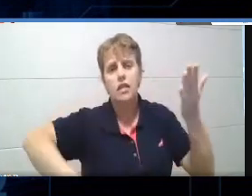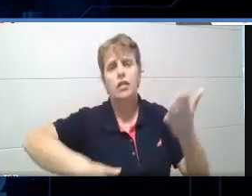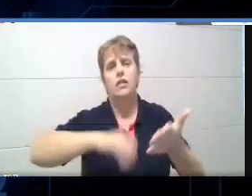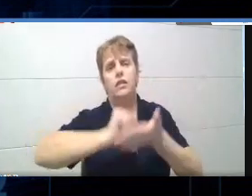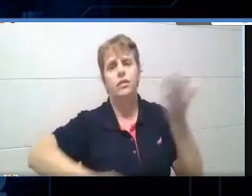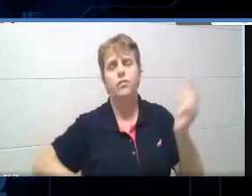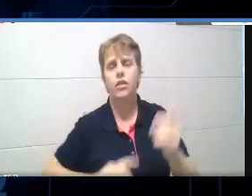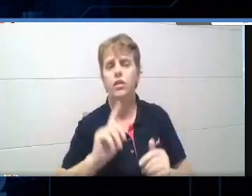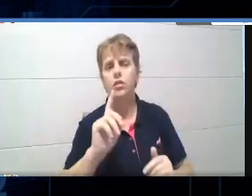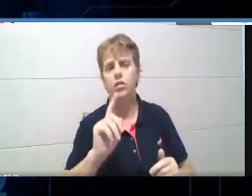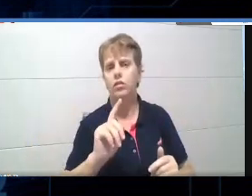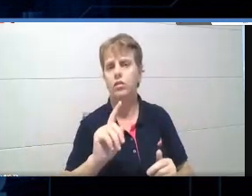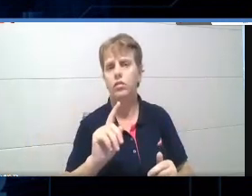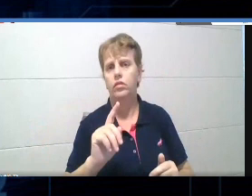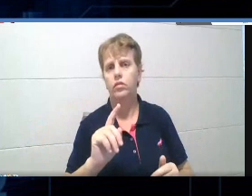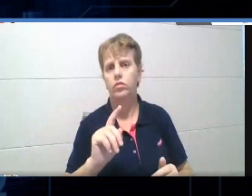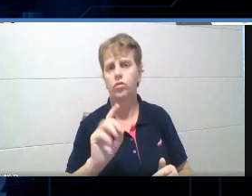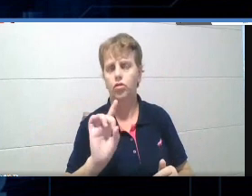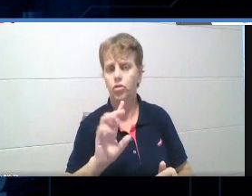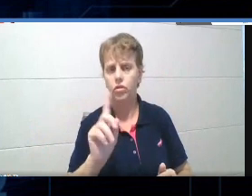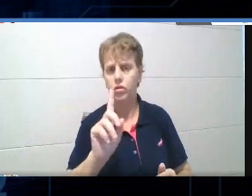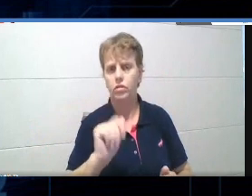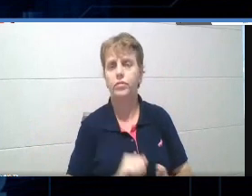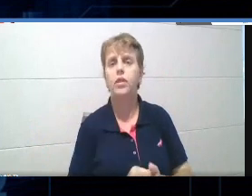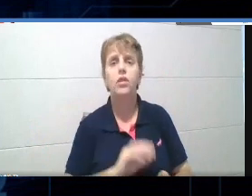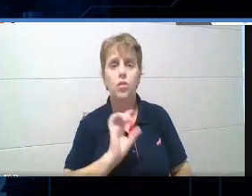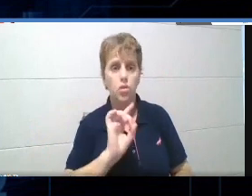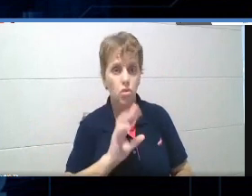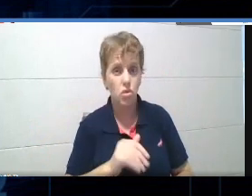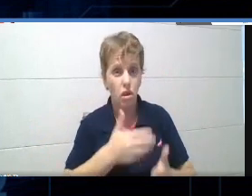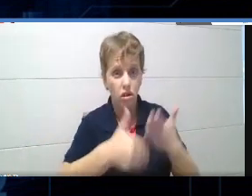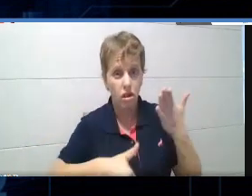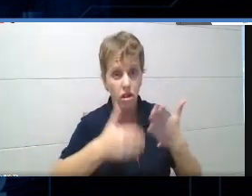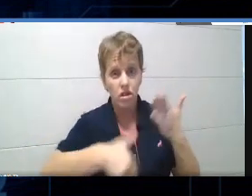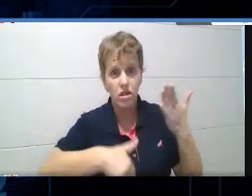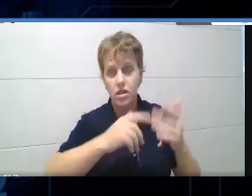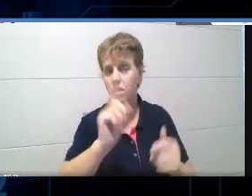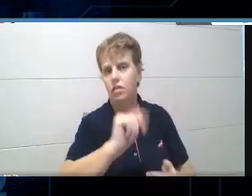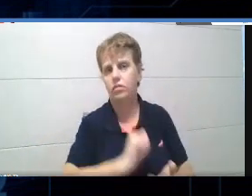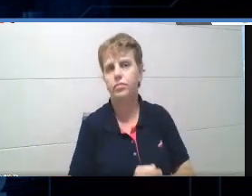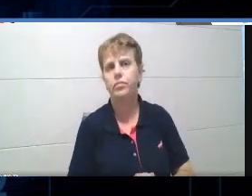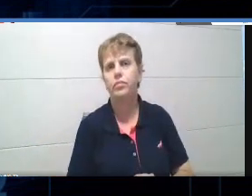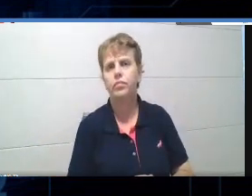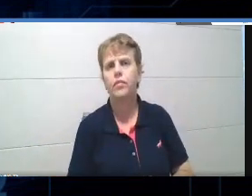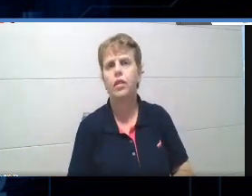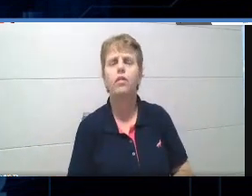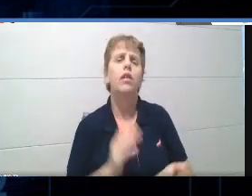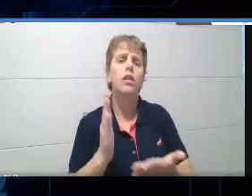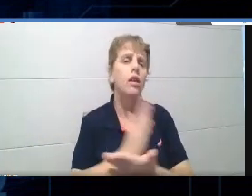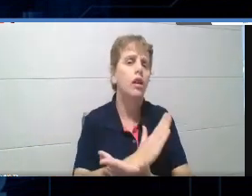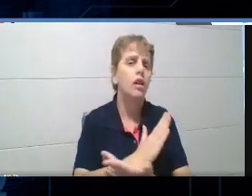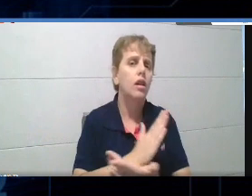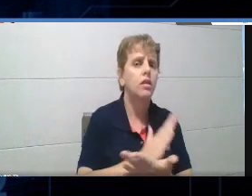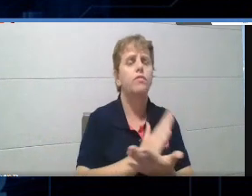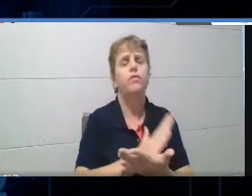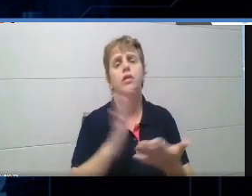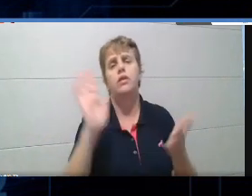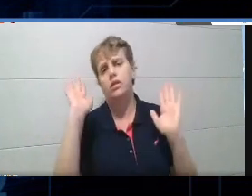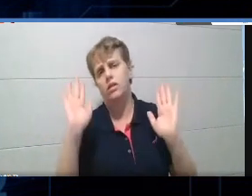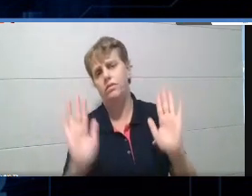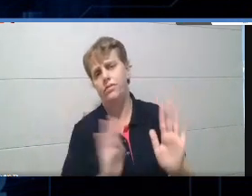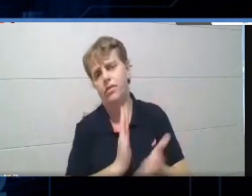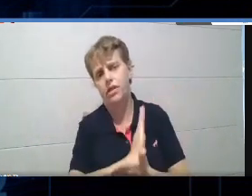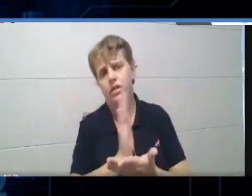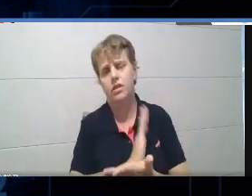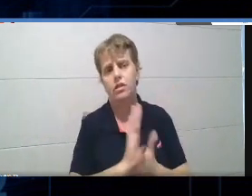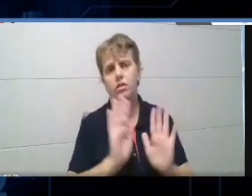Mas o que eu quero aqui é trazer uma reflexão pra que não fique só na lista. Que você faça a lista uma vez por mês, uma vez a cada trimestre, só uma